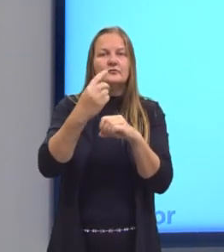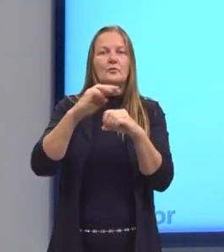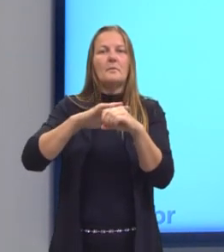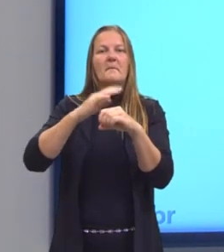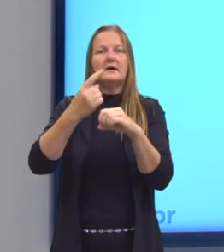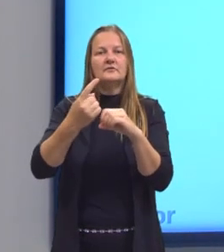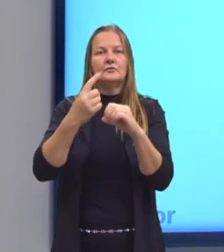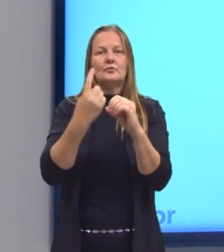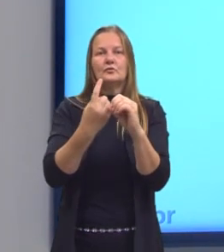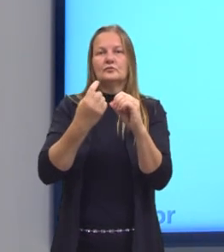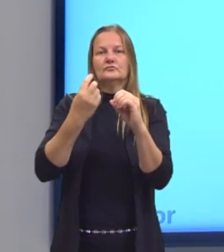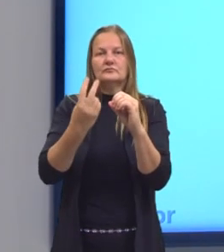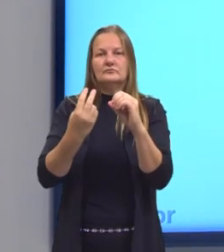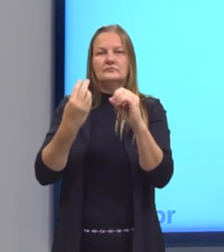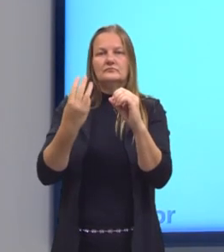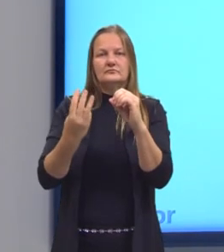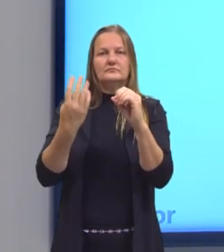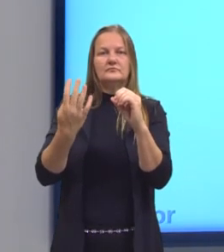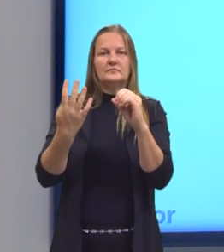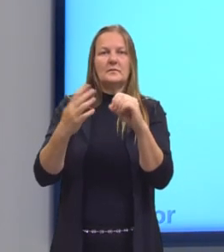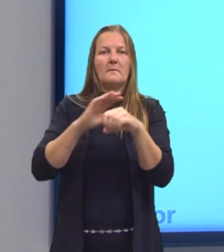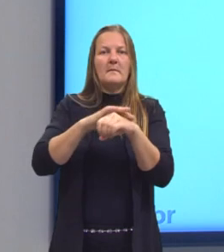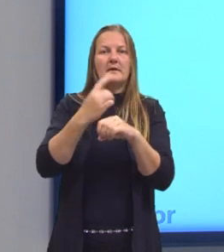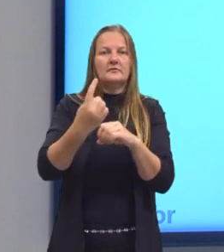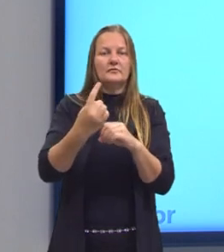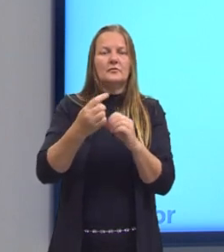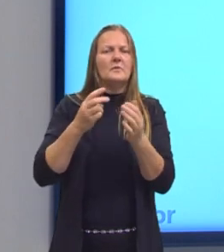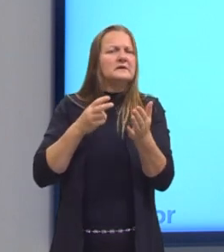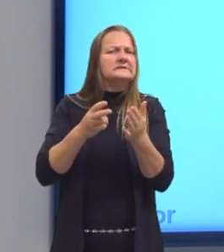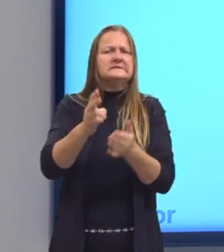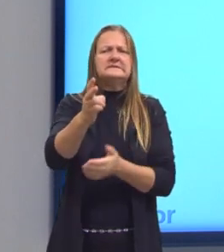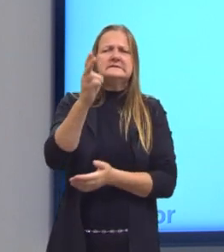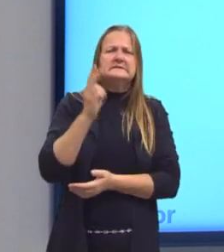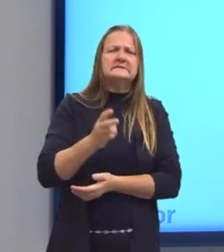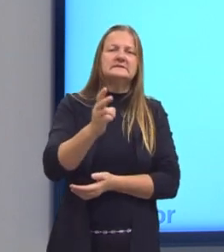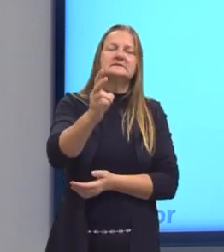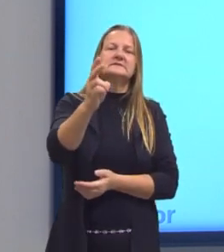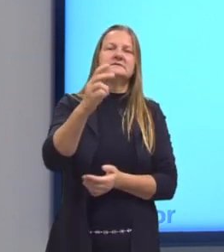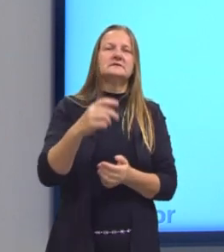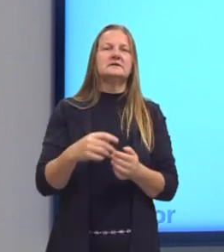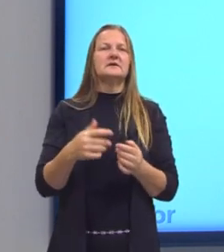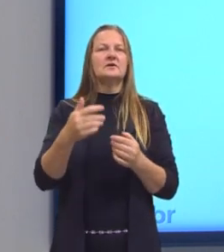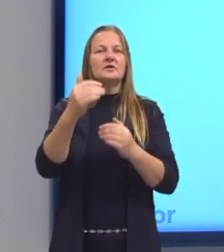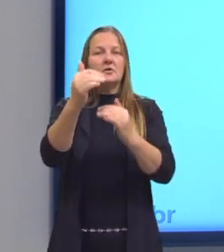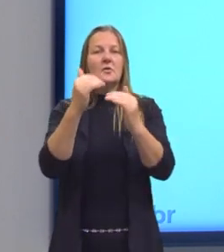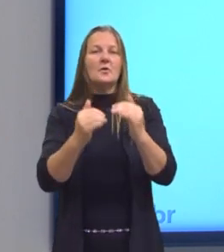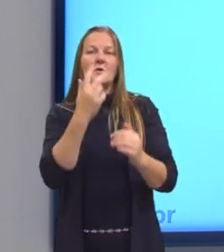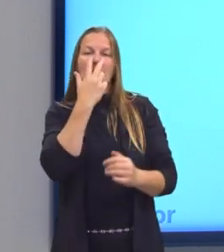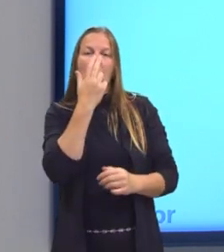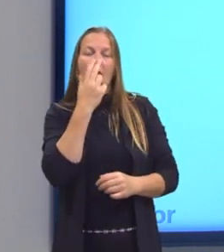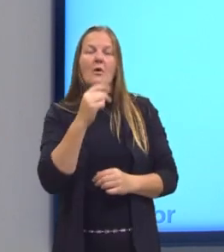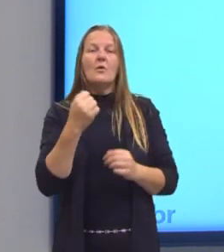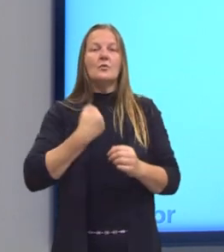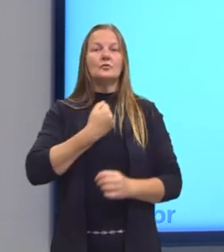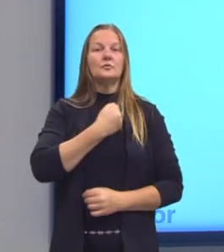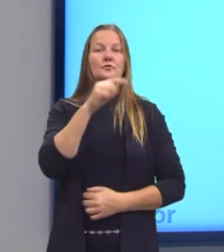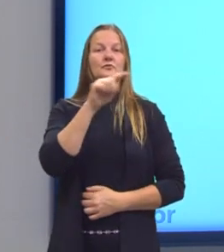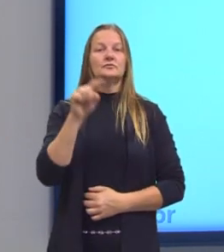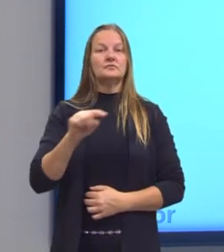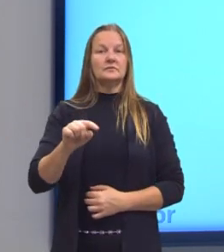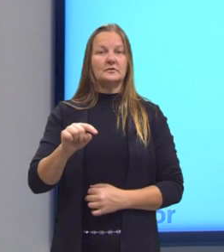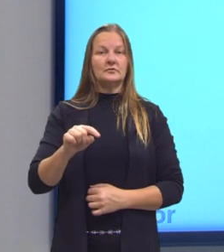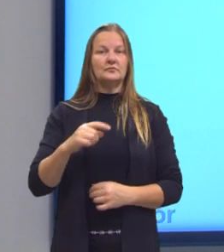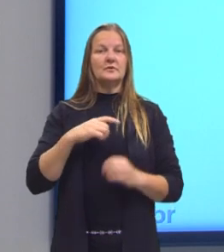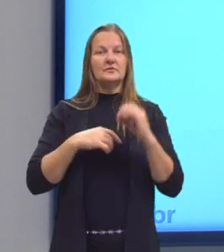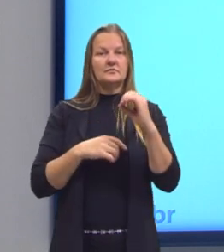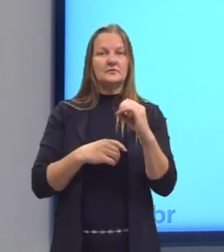Pra descobrir o próximo termo. Mas ela é uma sequência infinita. Assim como a sequência dos números inteiros, ó. Nós temos